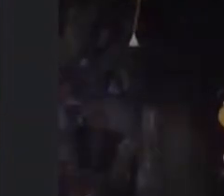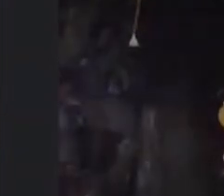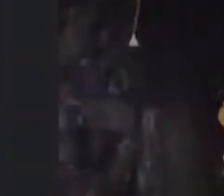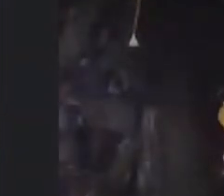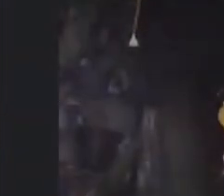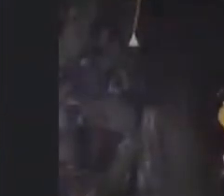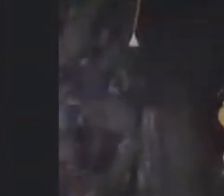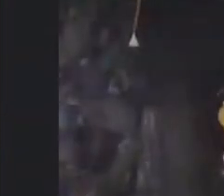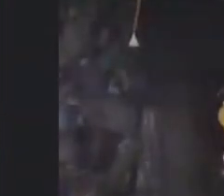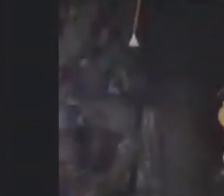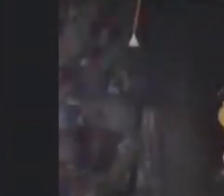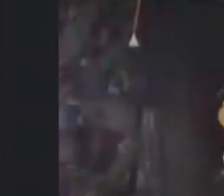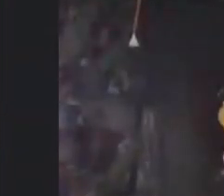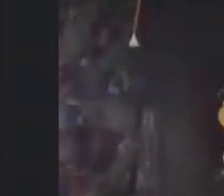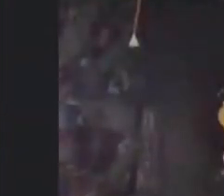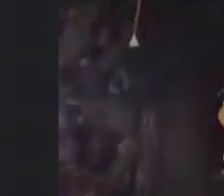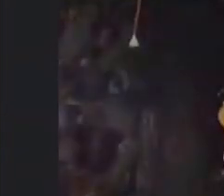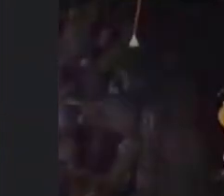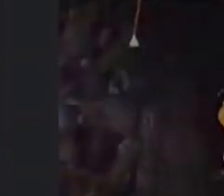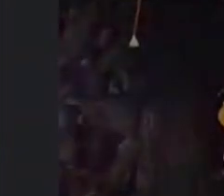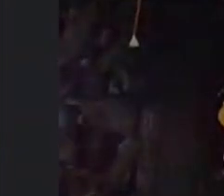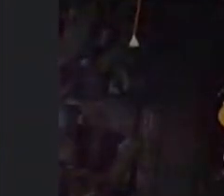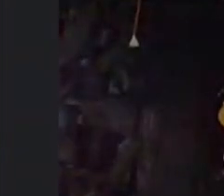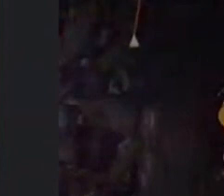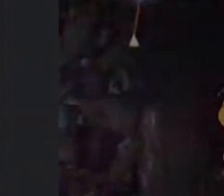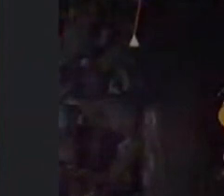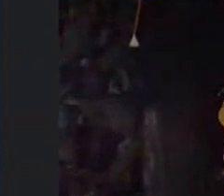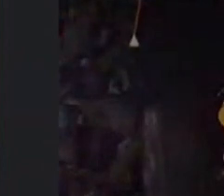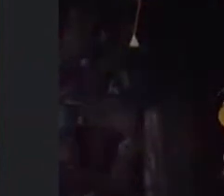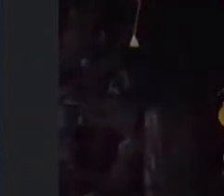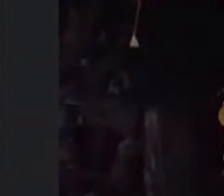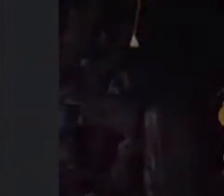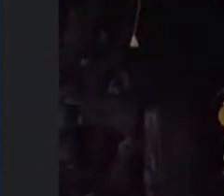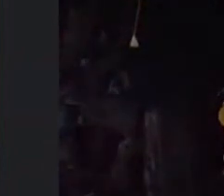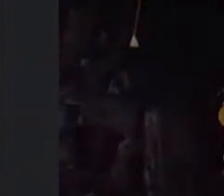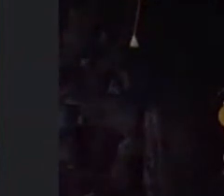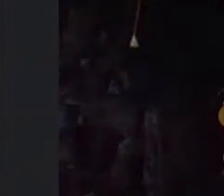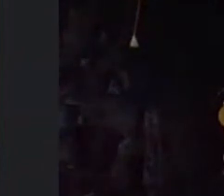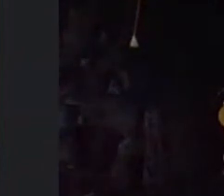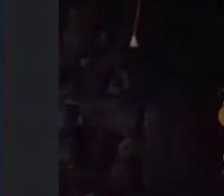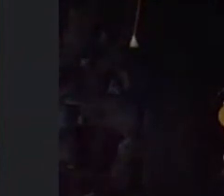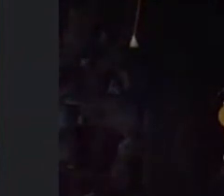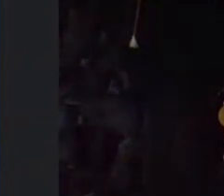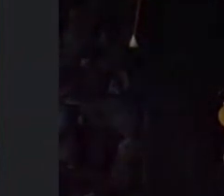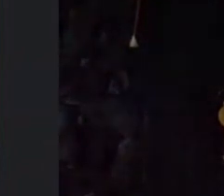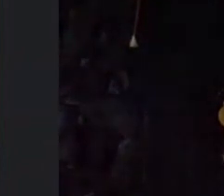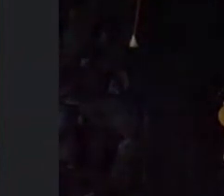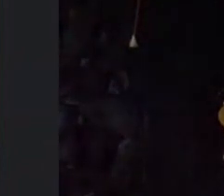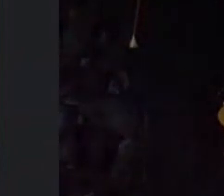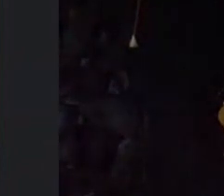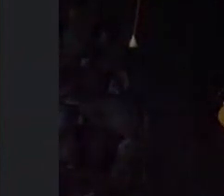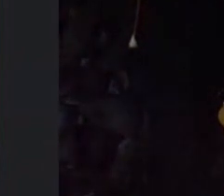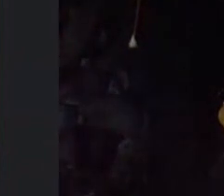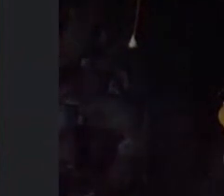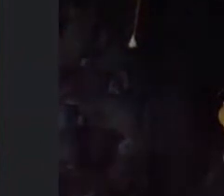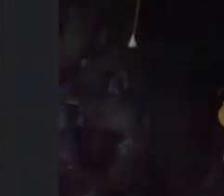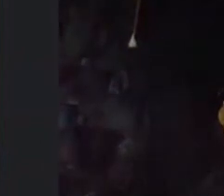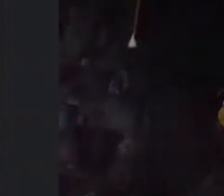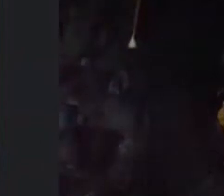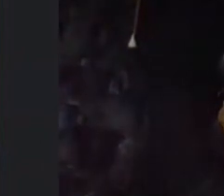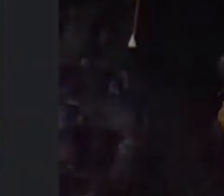medida que vai avançando a política vão criando estratégias também de retrocessos lembrar que as bancas de